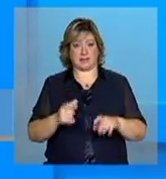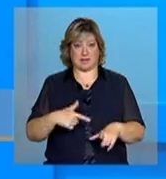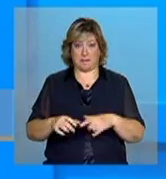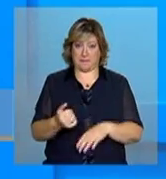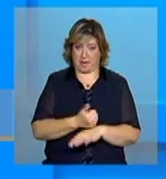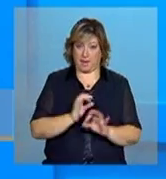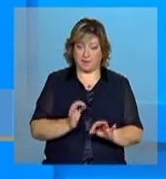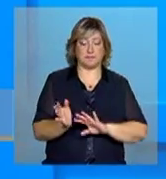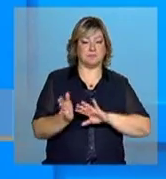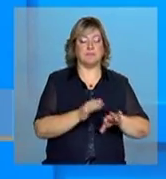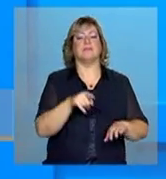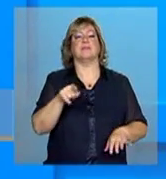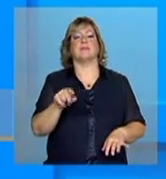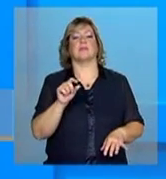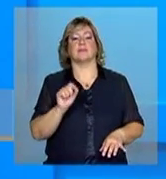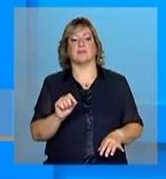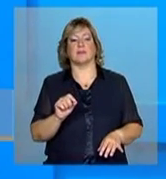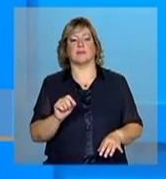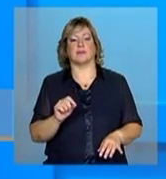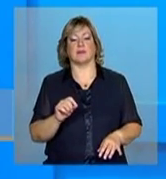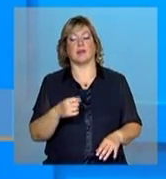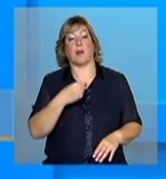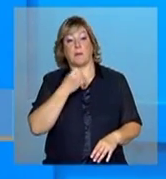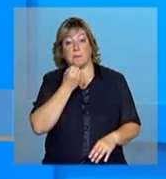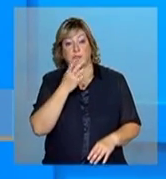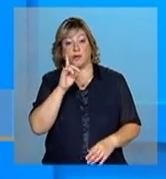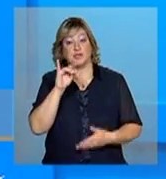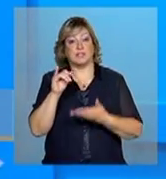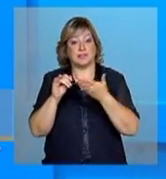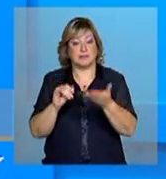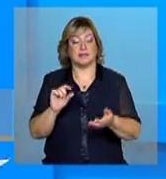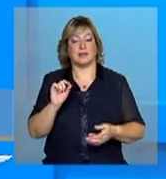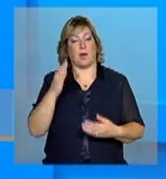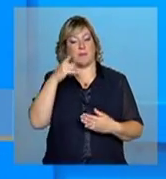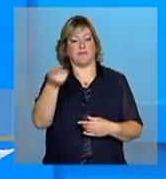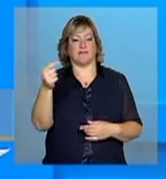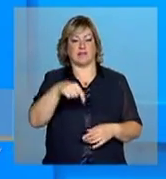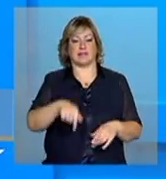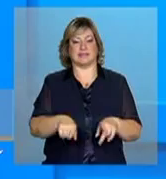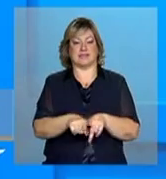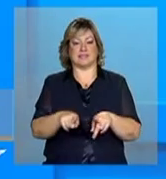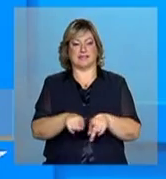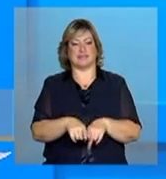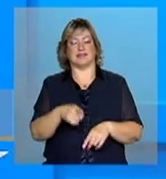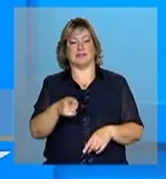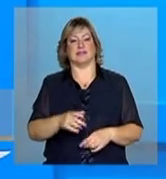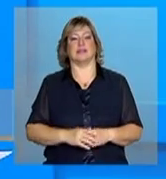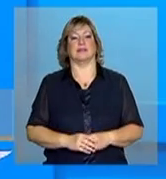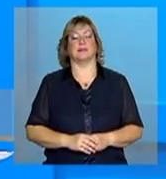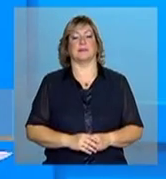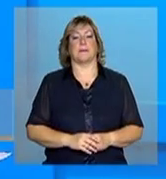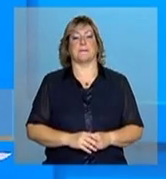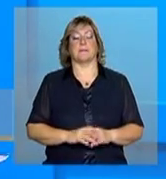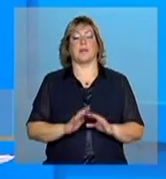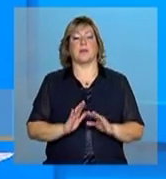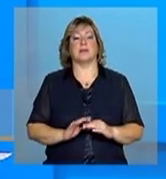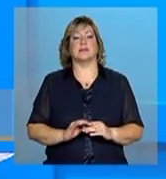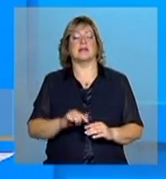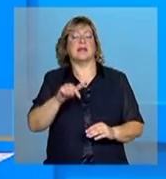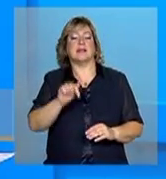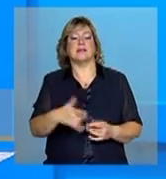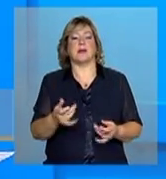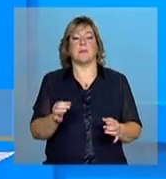Gabriel, e a preparação? Boa tarde, bom dia, né? Obrigada por ter vindo também, não te cumprimentei ainda. Bom dia. Mas essa